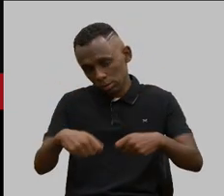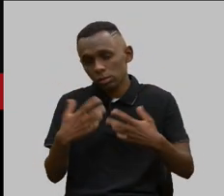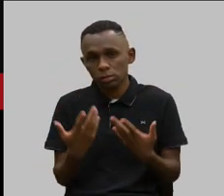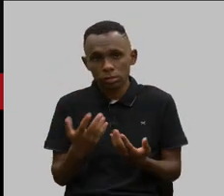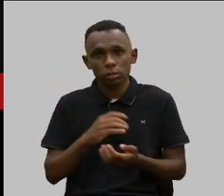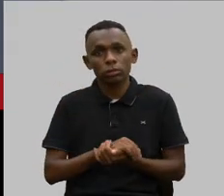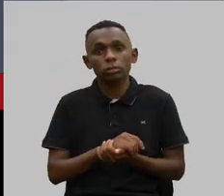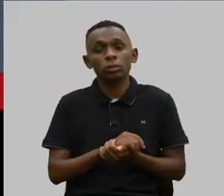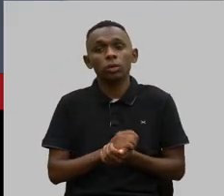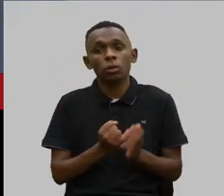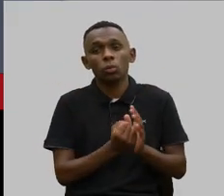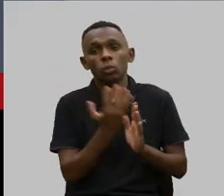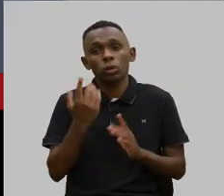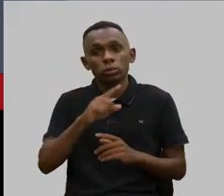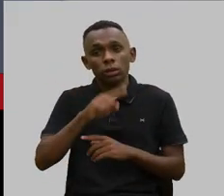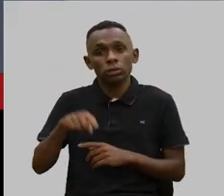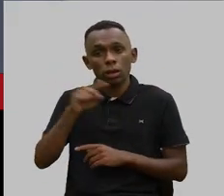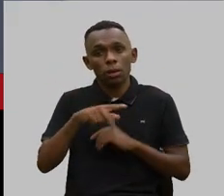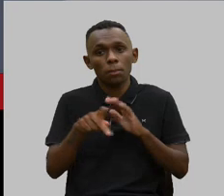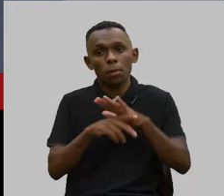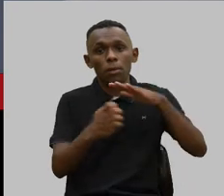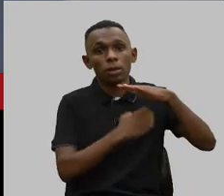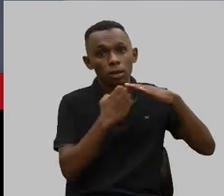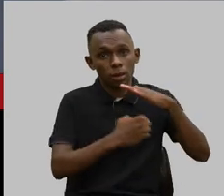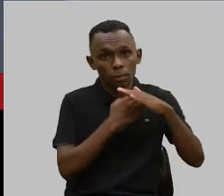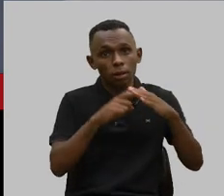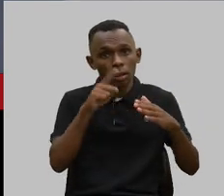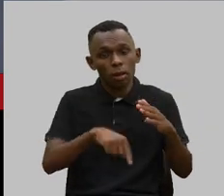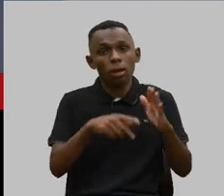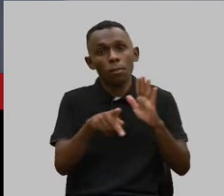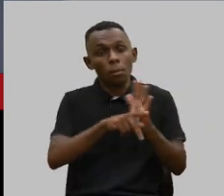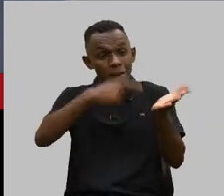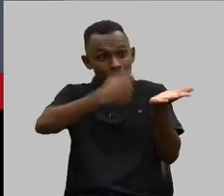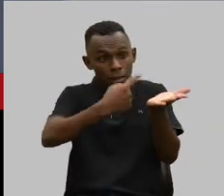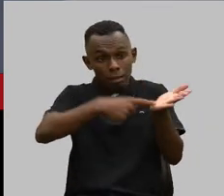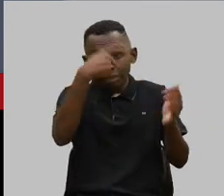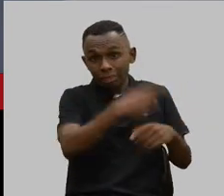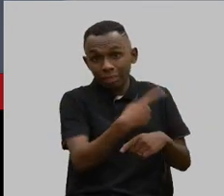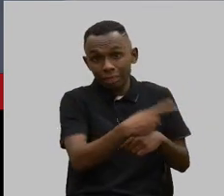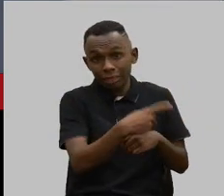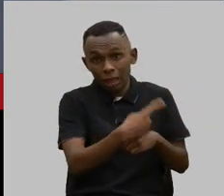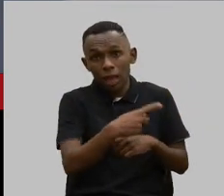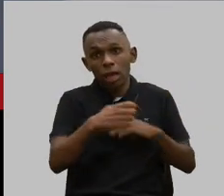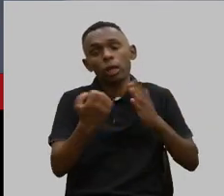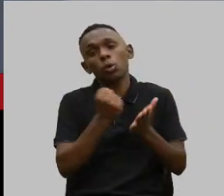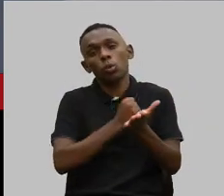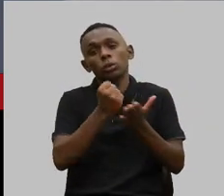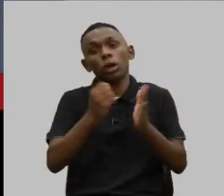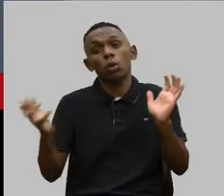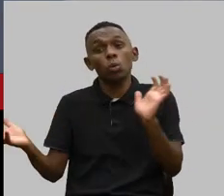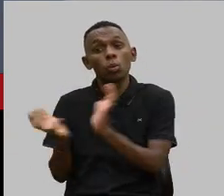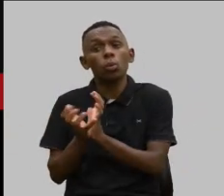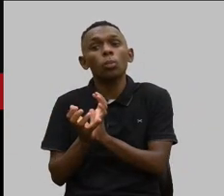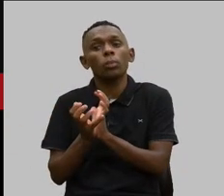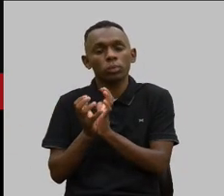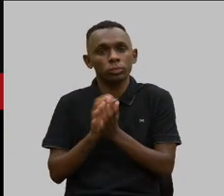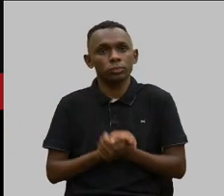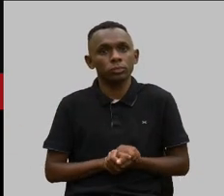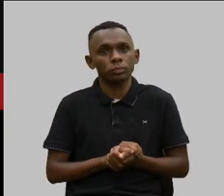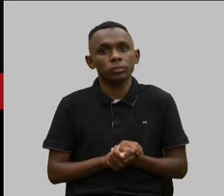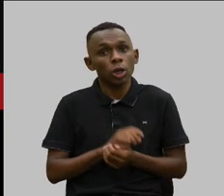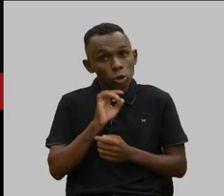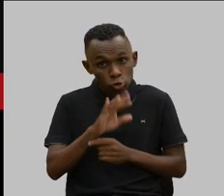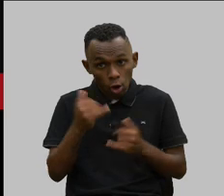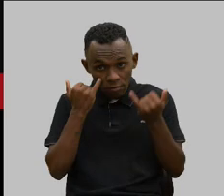cancelamento feito pelas operadoras de forma unilateral dos contratos coletivos tá é só